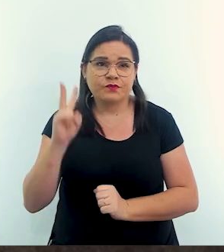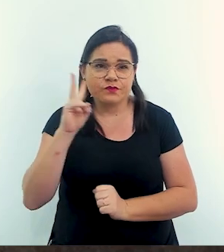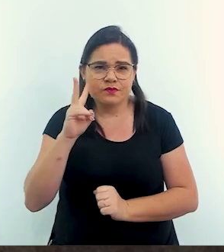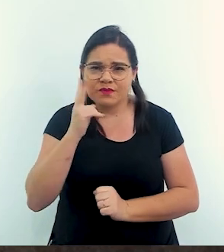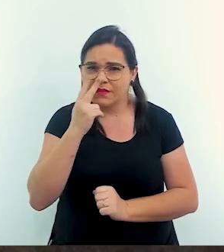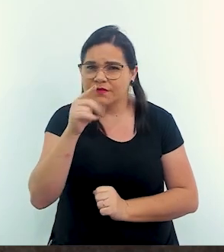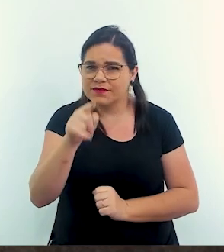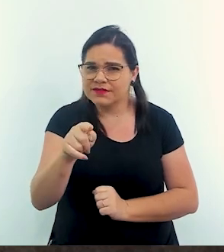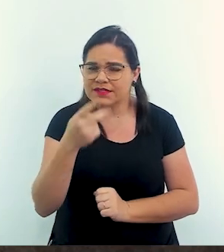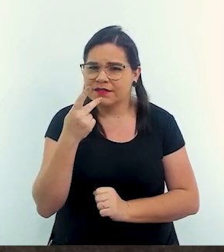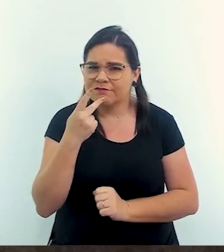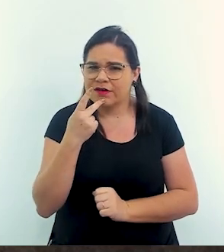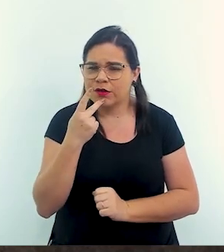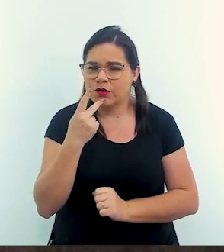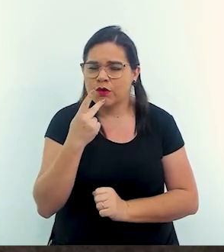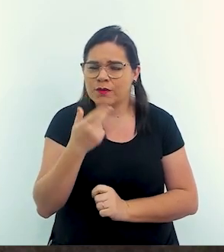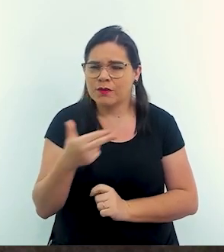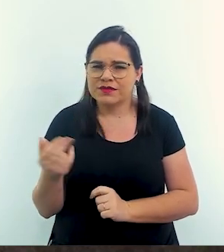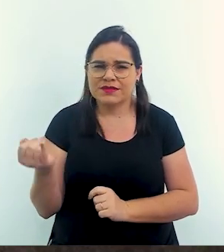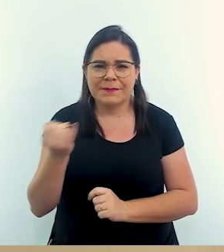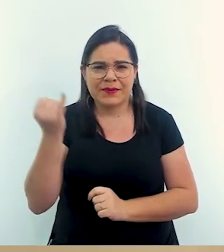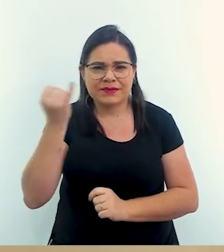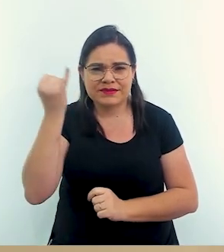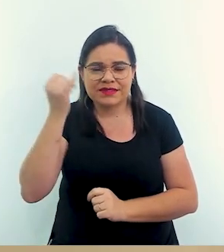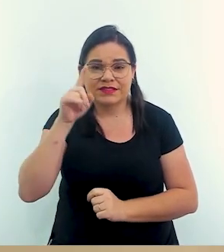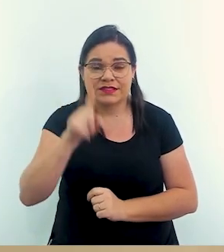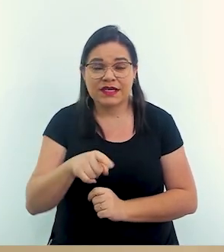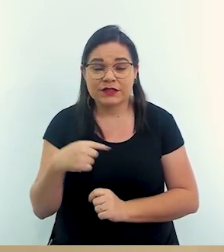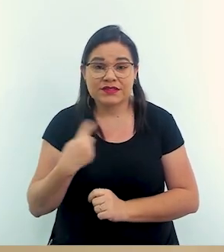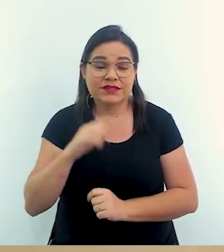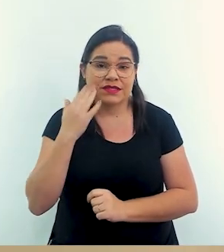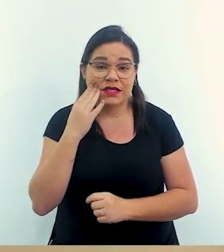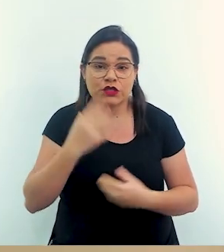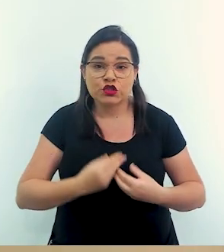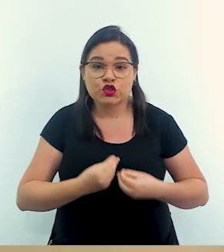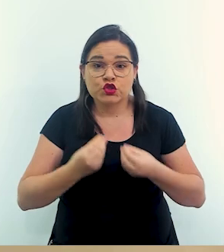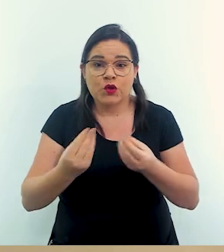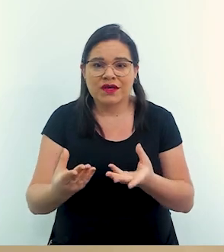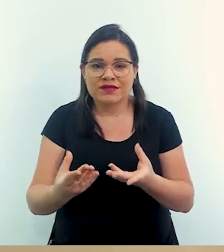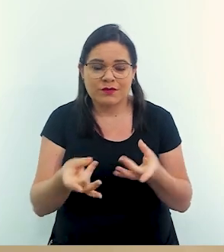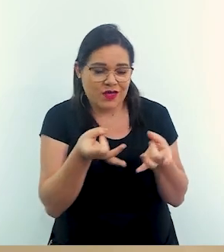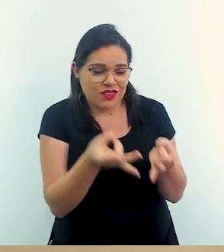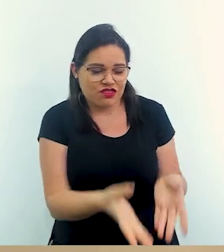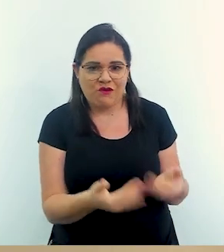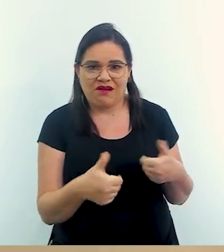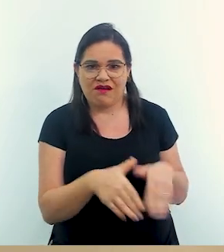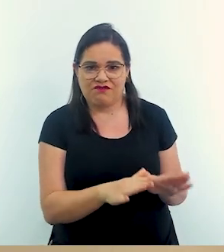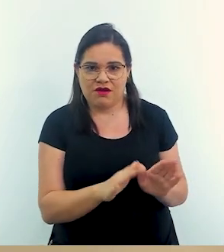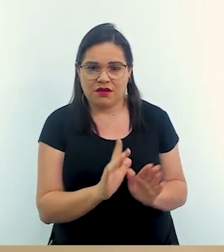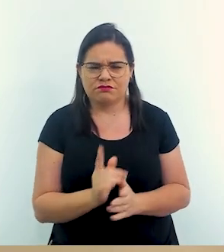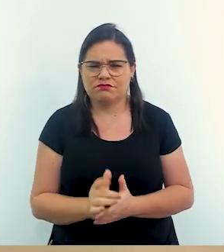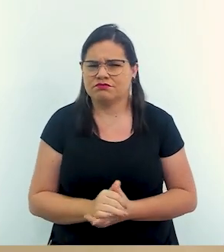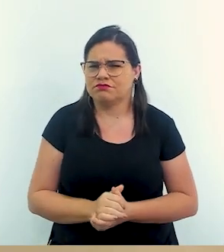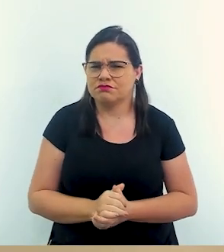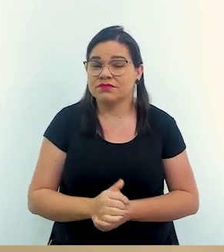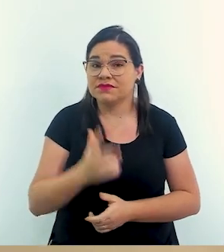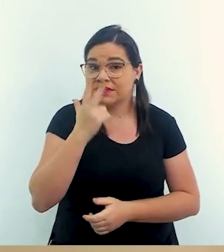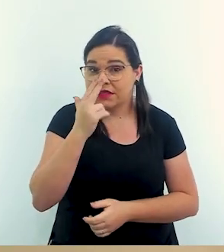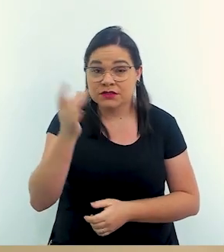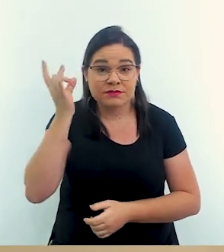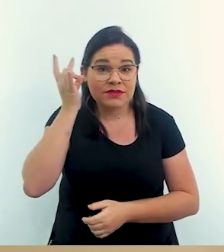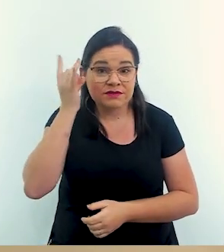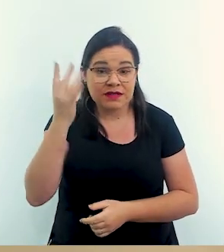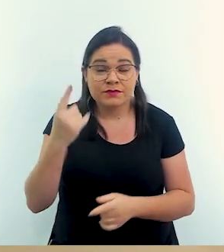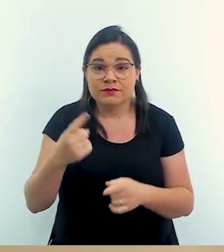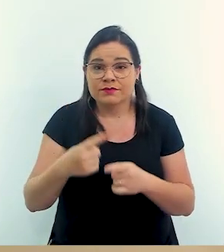Eu lembro até, acho que foi você mesmo que compartilhou uma coisa importante, que era assim a gente entender, que doação não é descarte. E você acha que